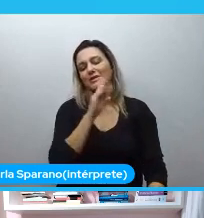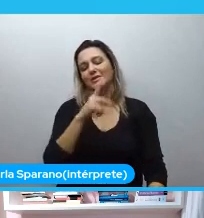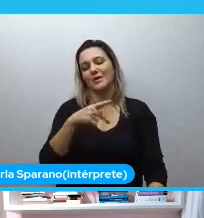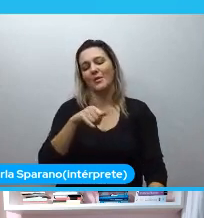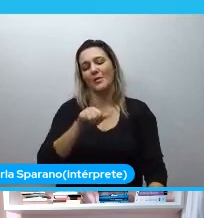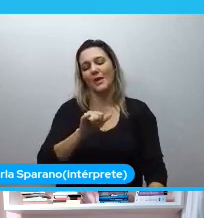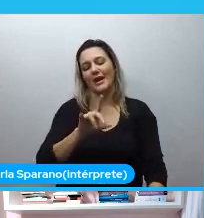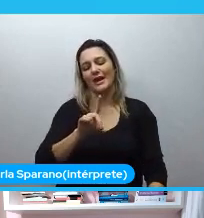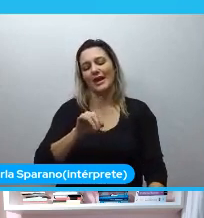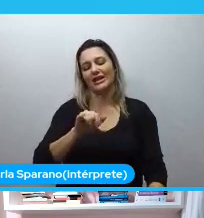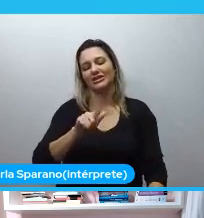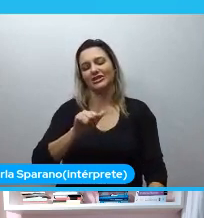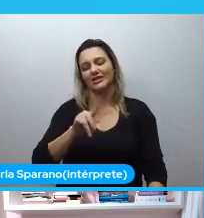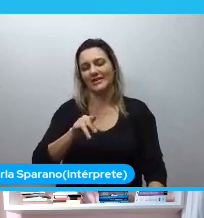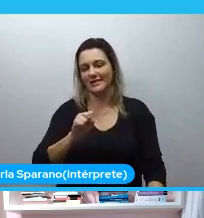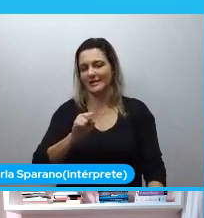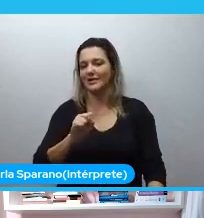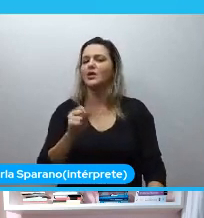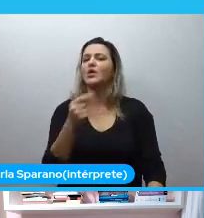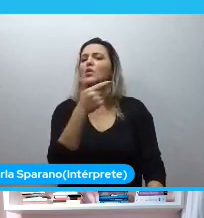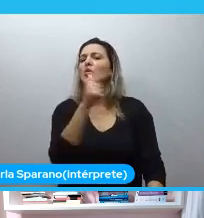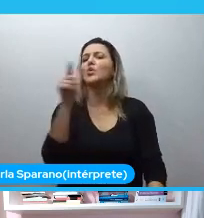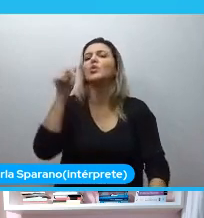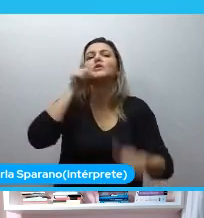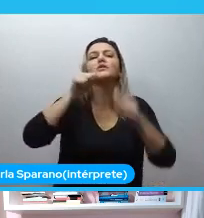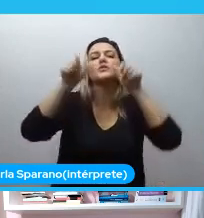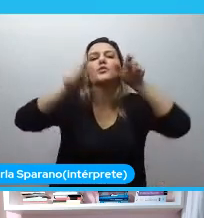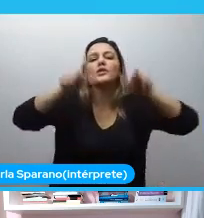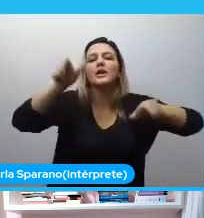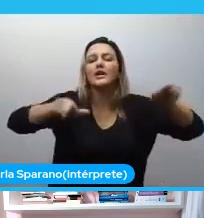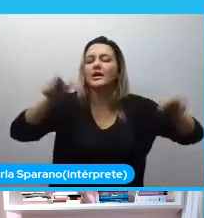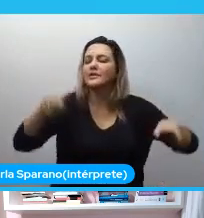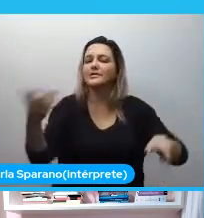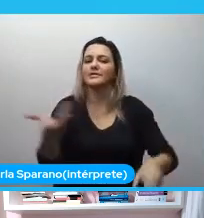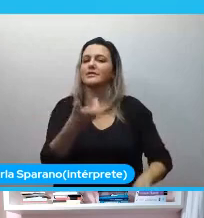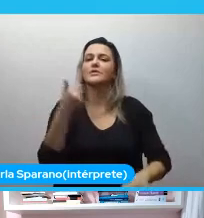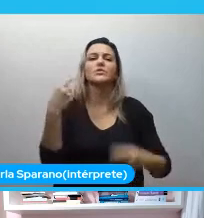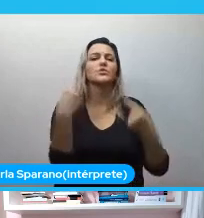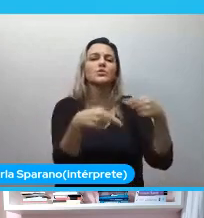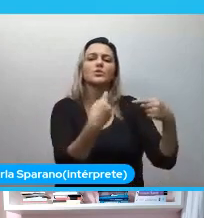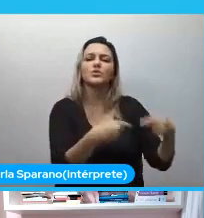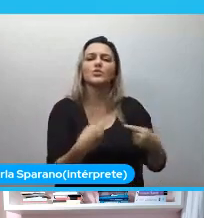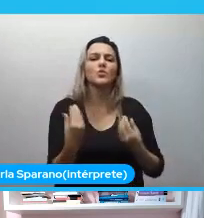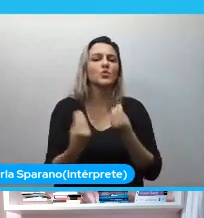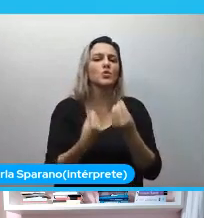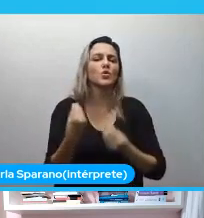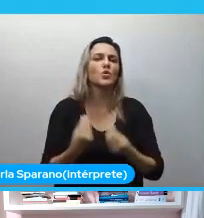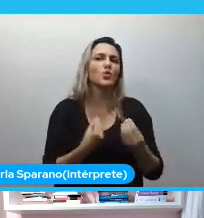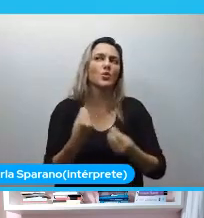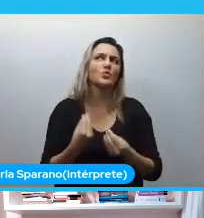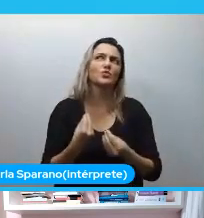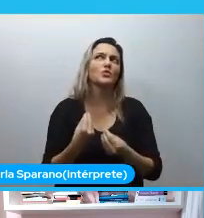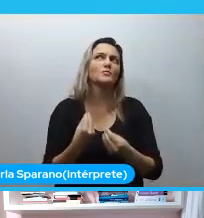Que com outras mulheres incríveis, a gente começou a discutir sobre trazer a comunidade para o Brasil.